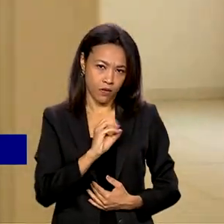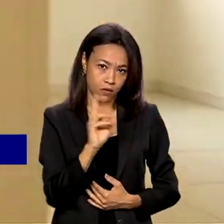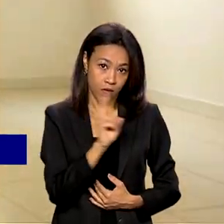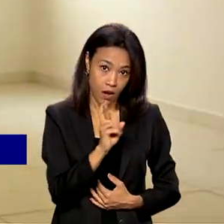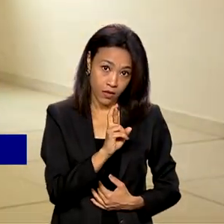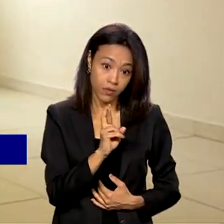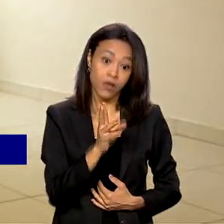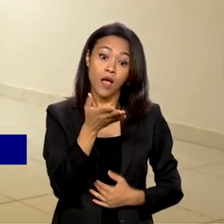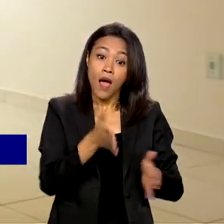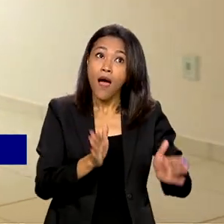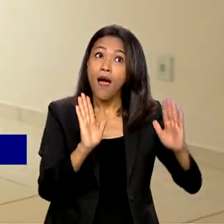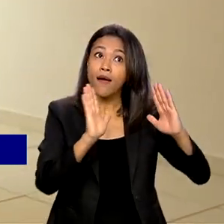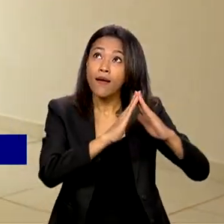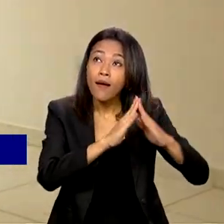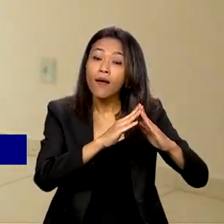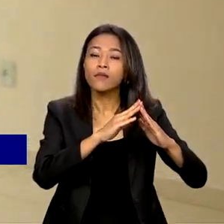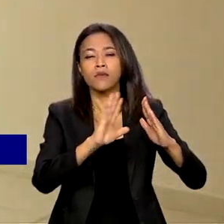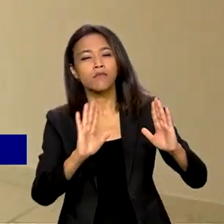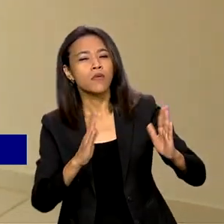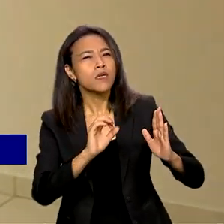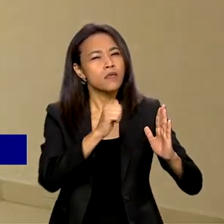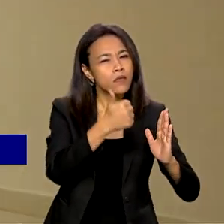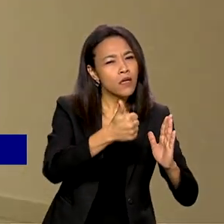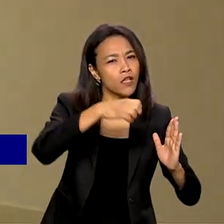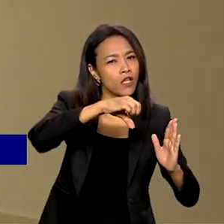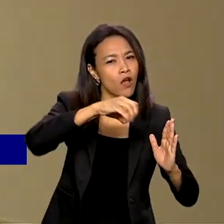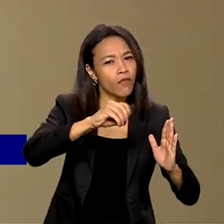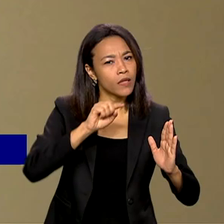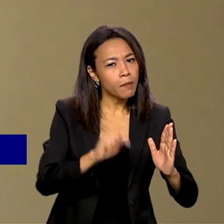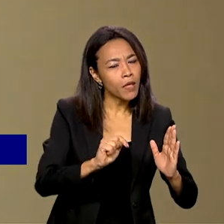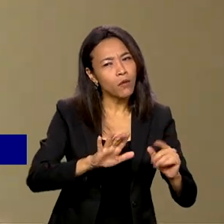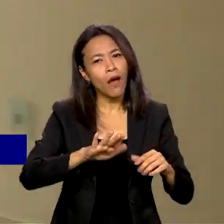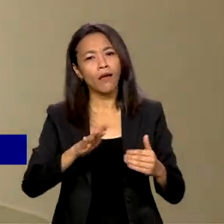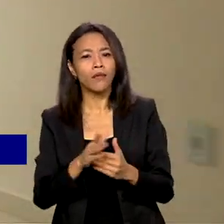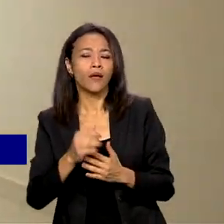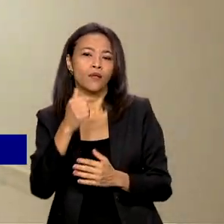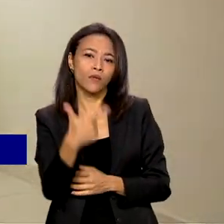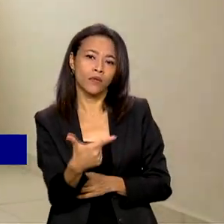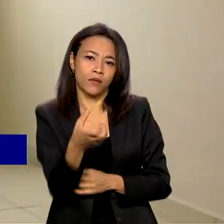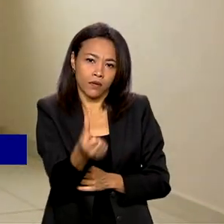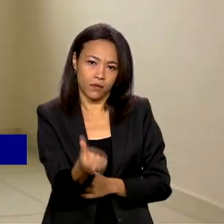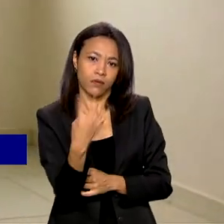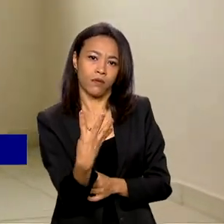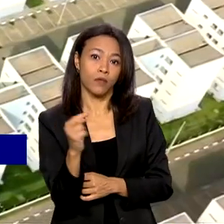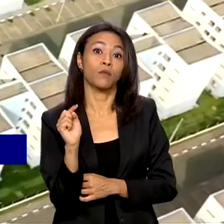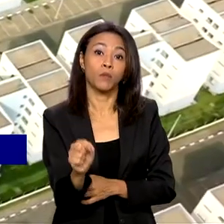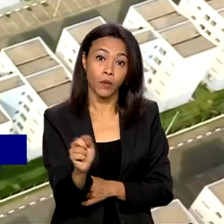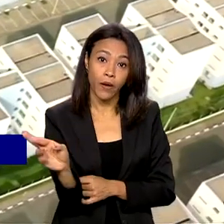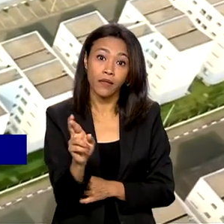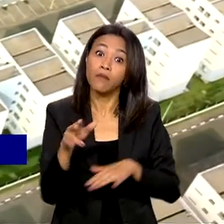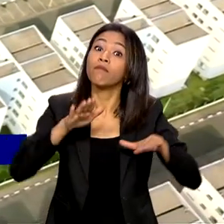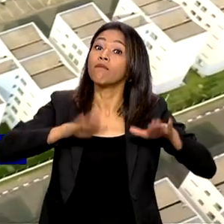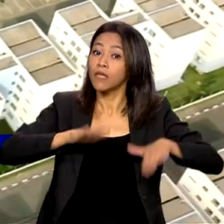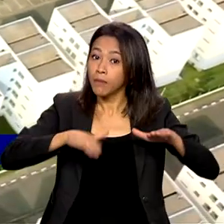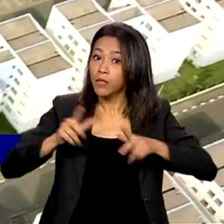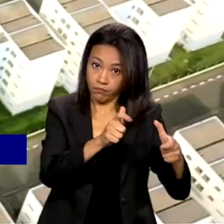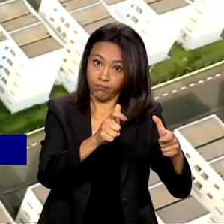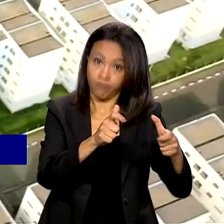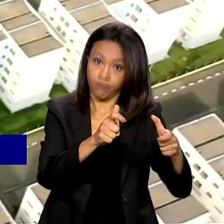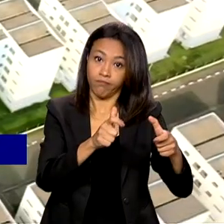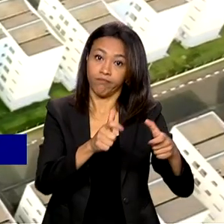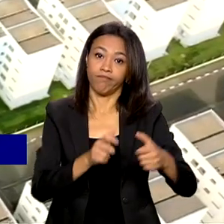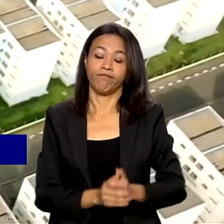o imóvel deve custar entre 190 mil e 264 mil reais, a depender da região.